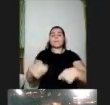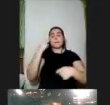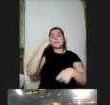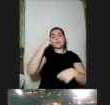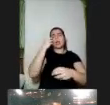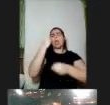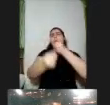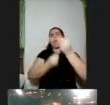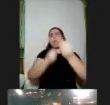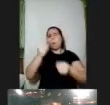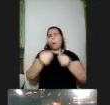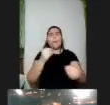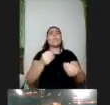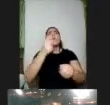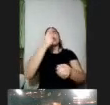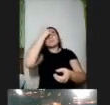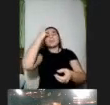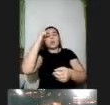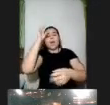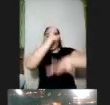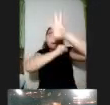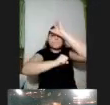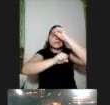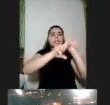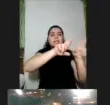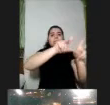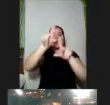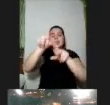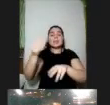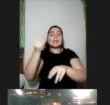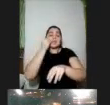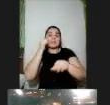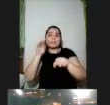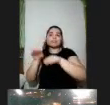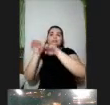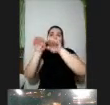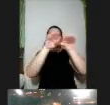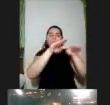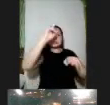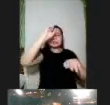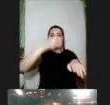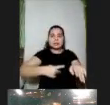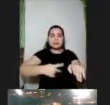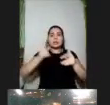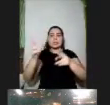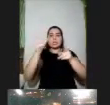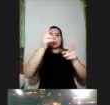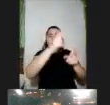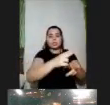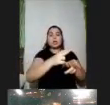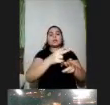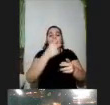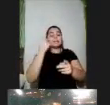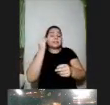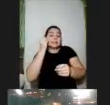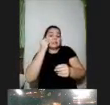pessoas aprendem de formas diferentes e adequar para cada pessoa estratégias que sejam as mais indicadas